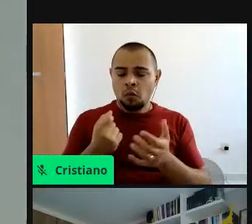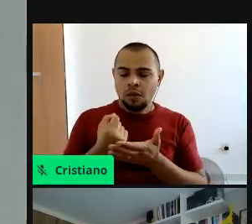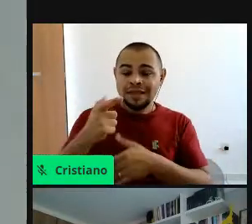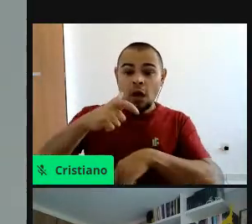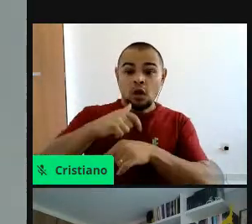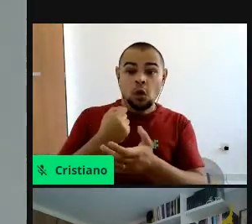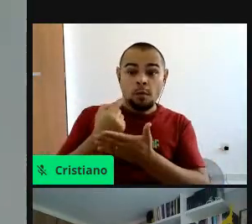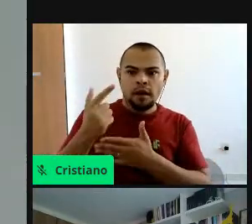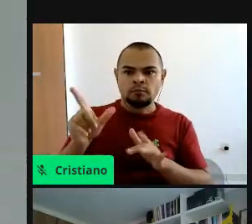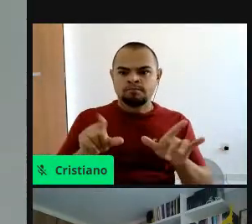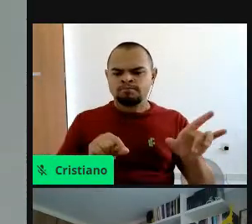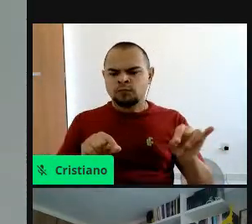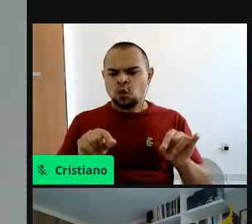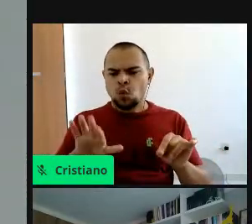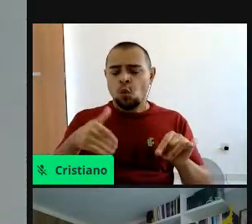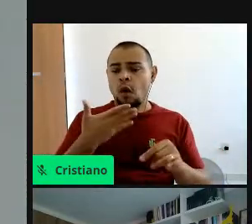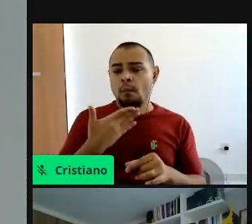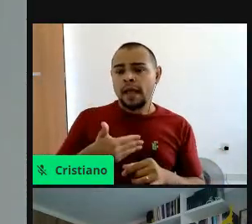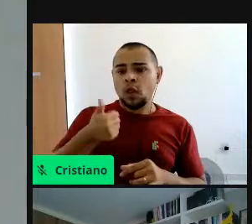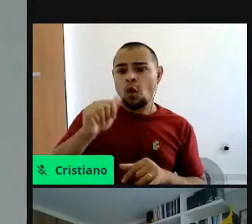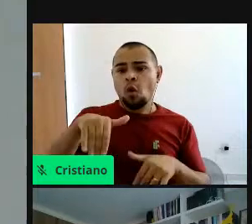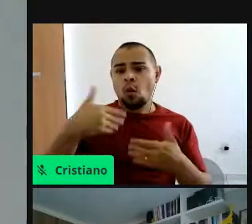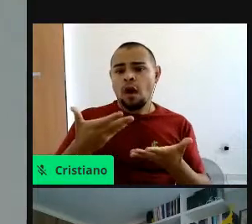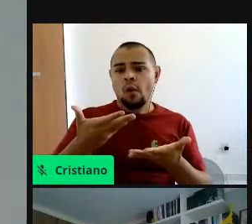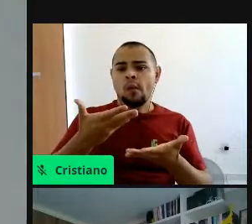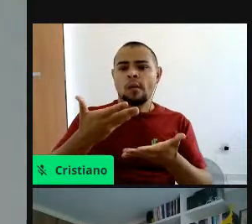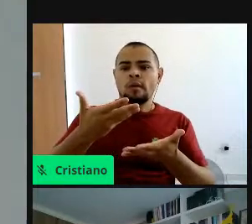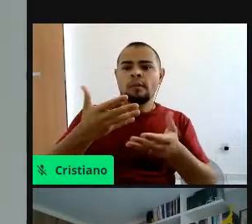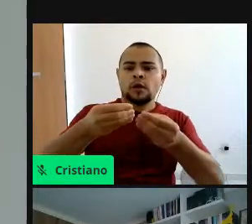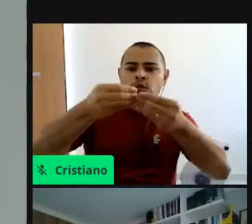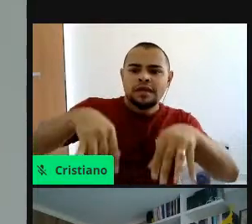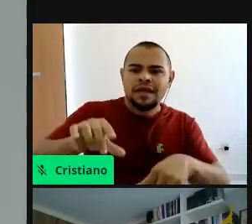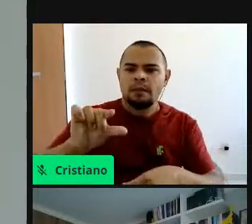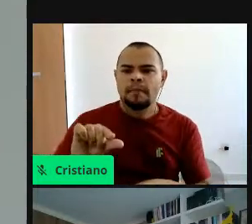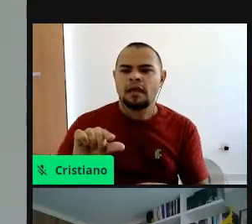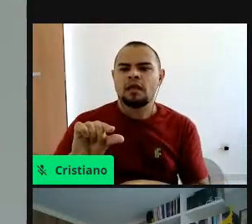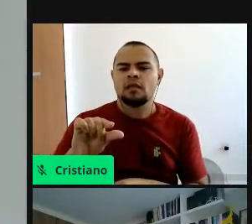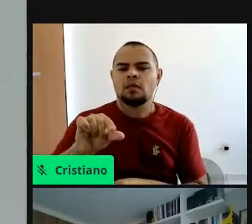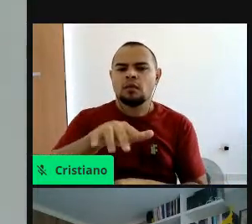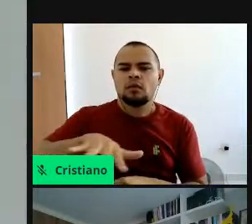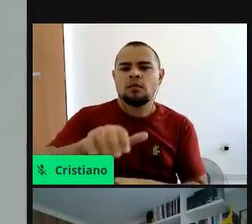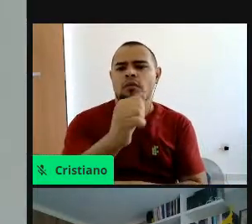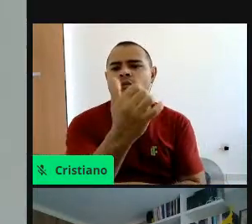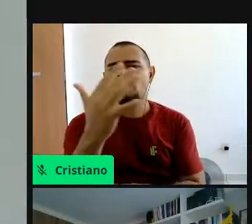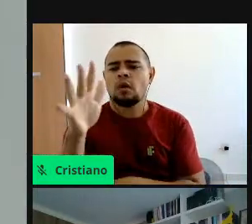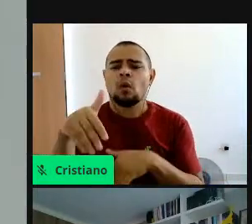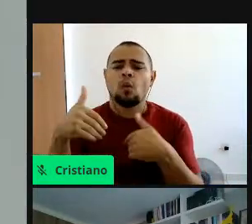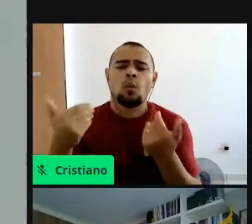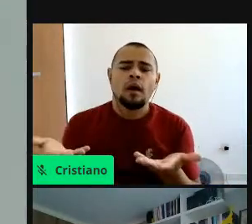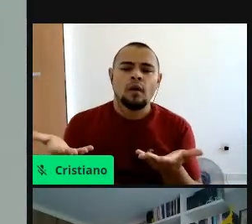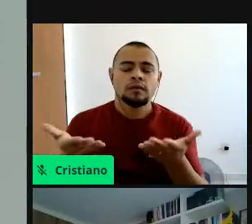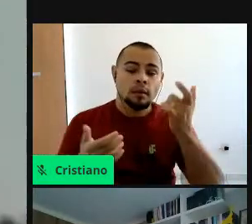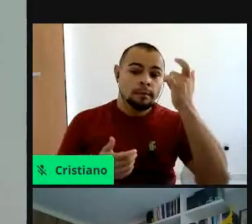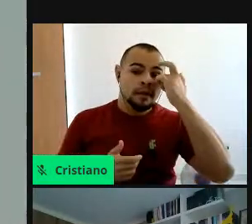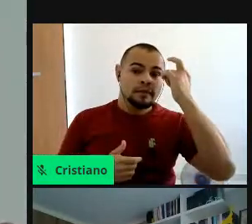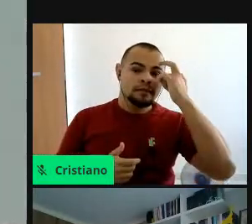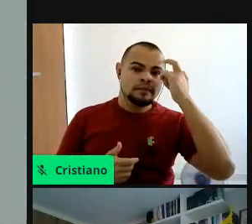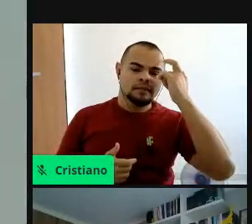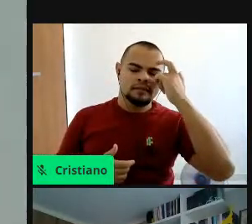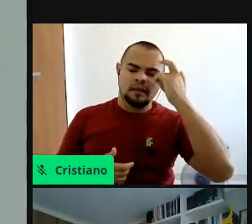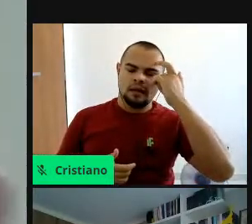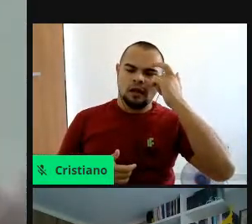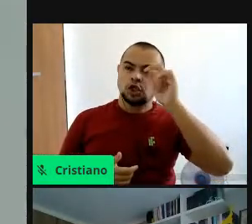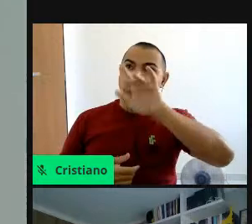deve ter, não é, então, isso, é, é, eu sempre digo, né, a gente deve pensar